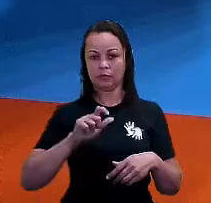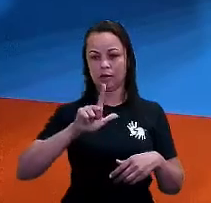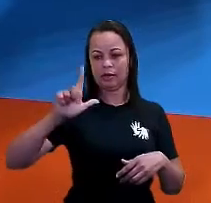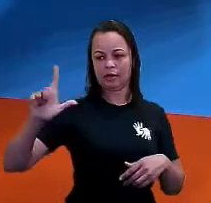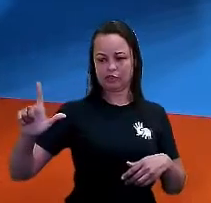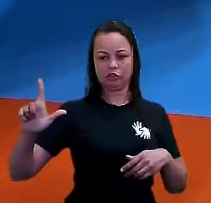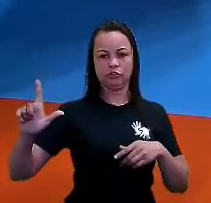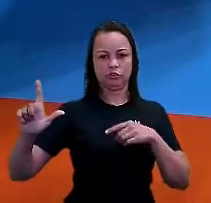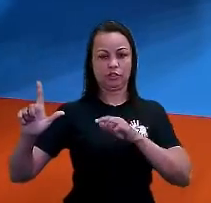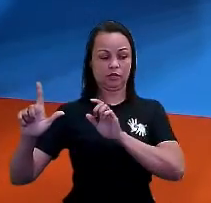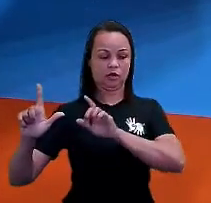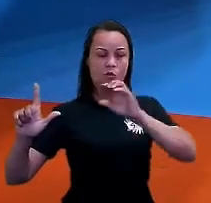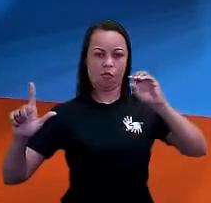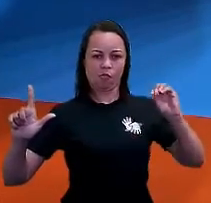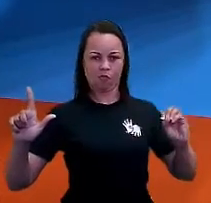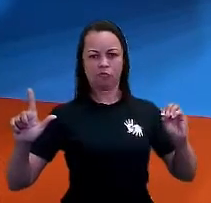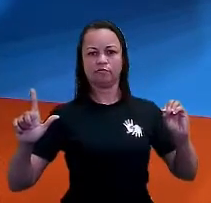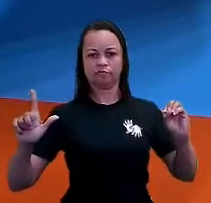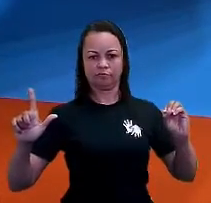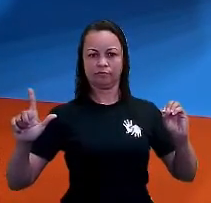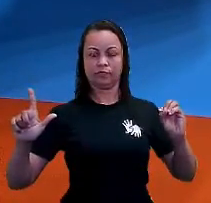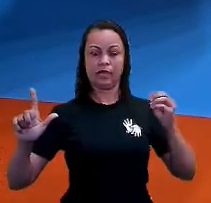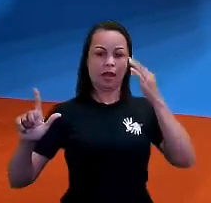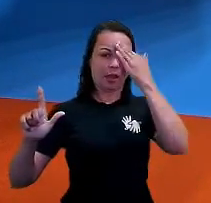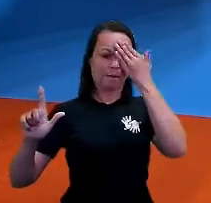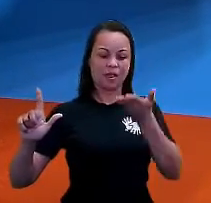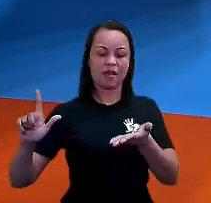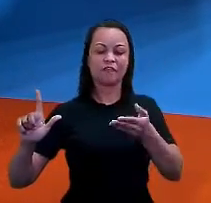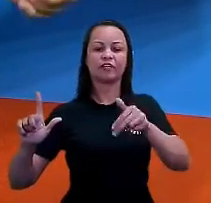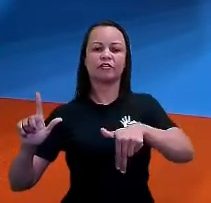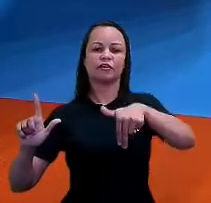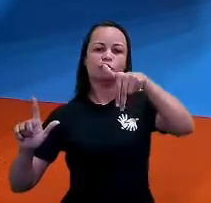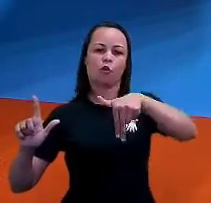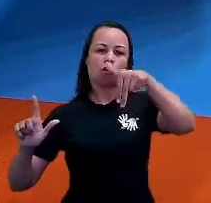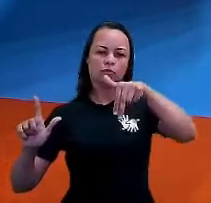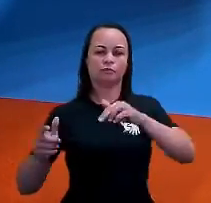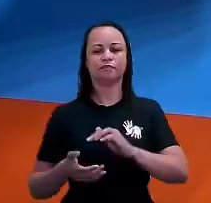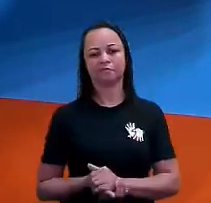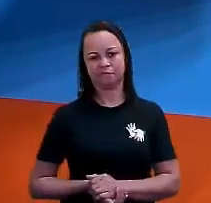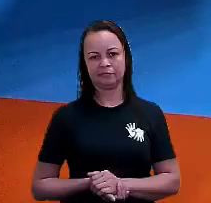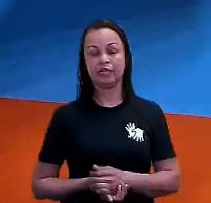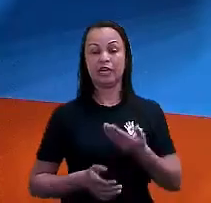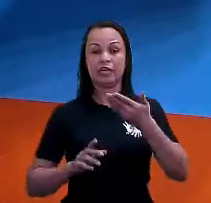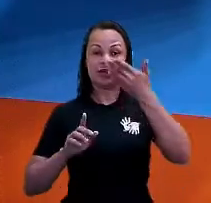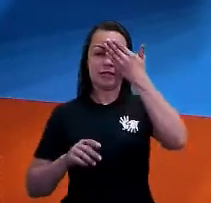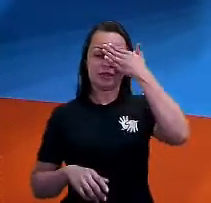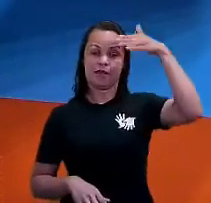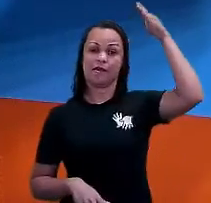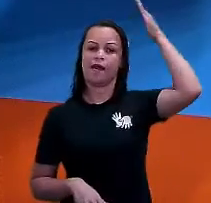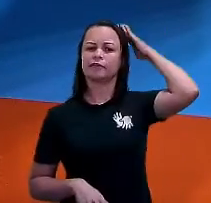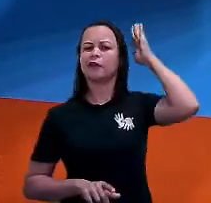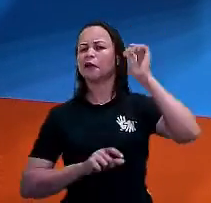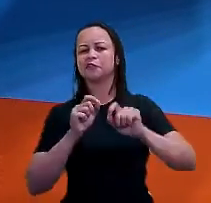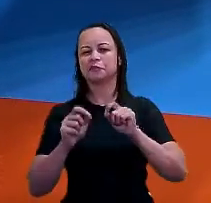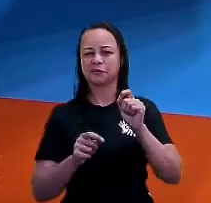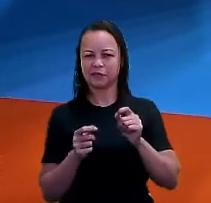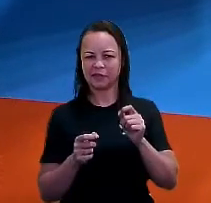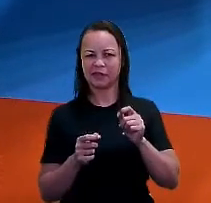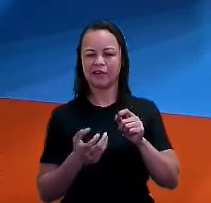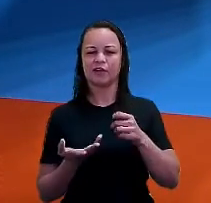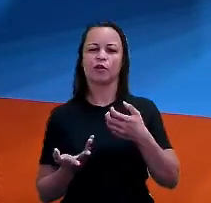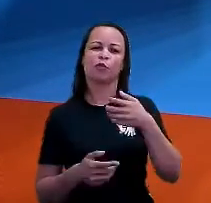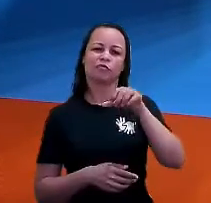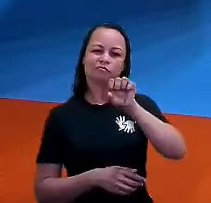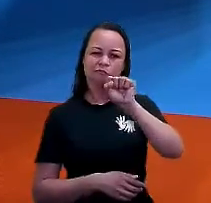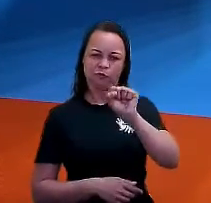leste, e o meu braço esquerdo para o oeste, a minha frente vai estar o norte. E, obviamente, né? Atrás de mim vai